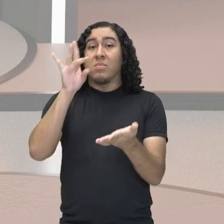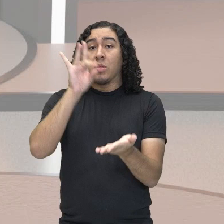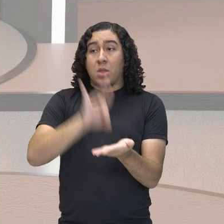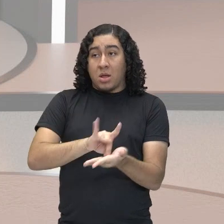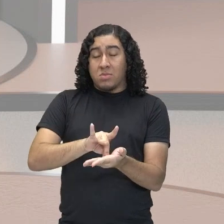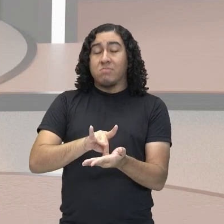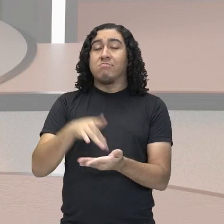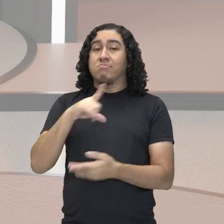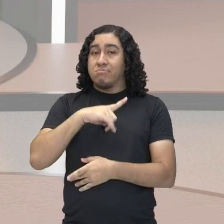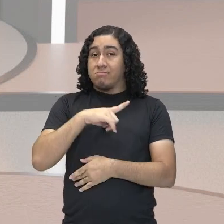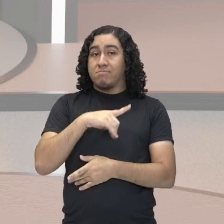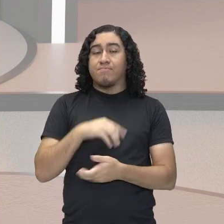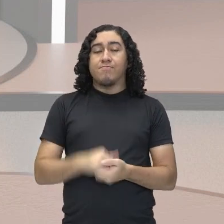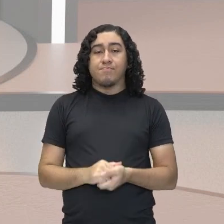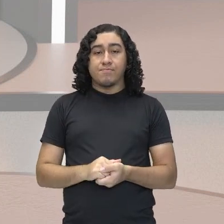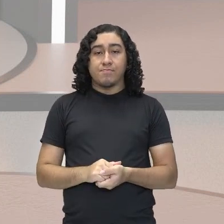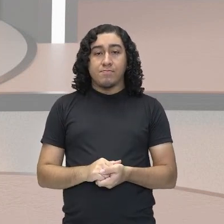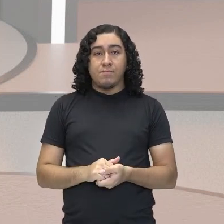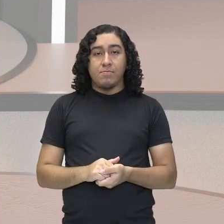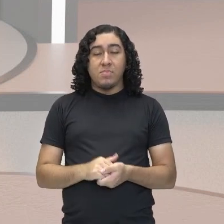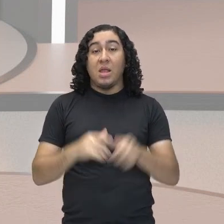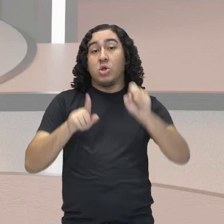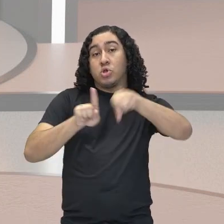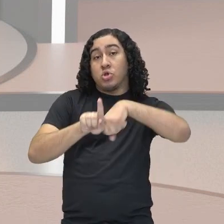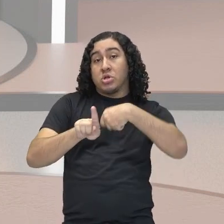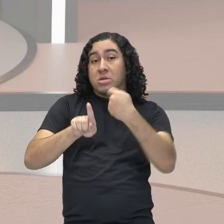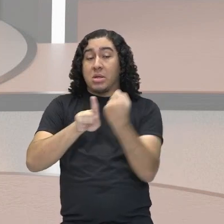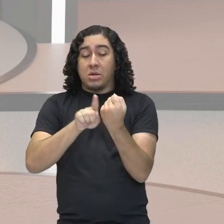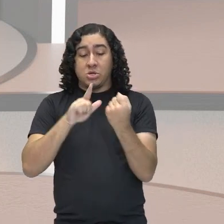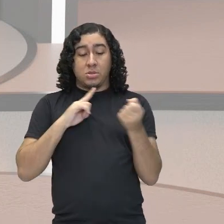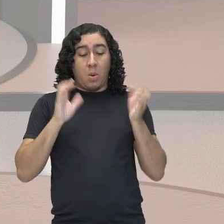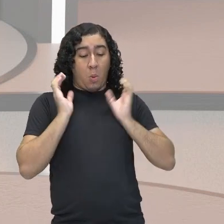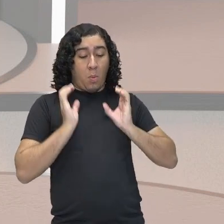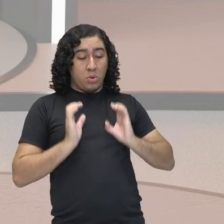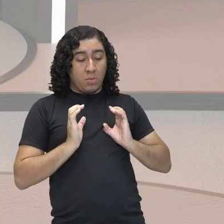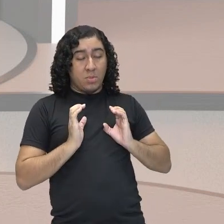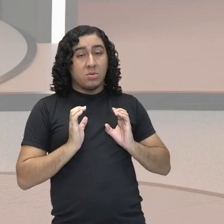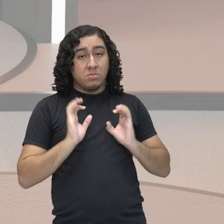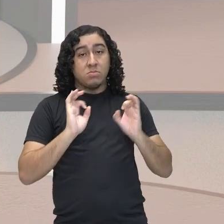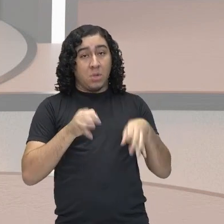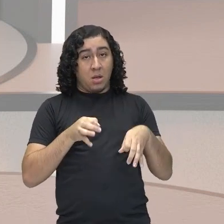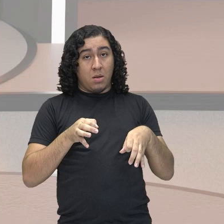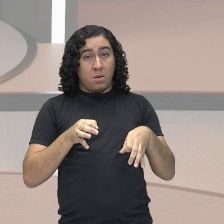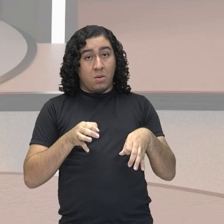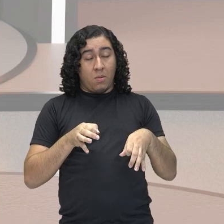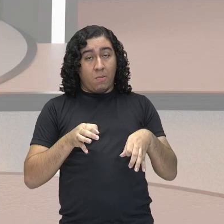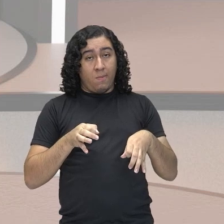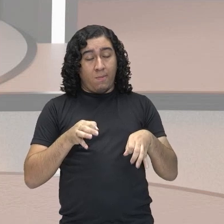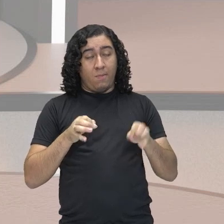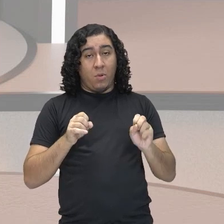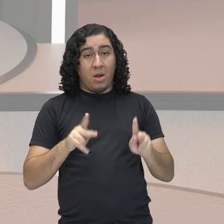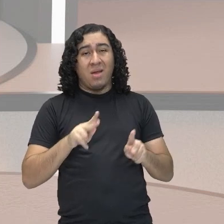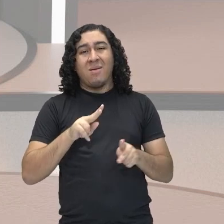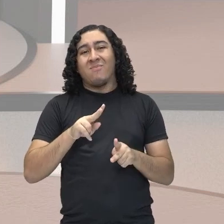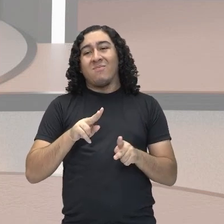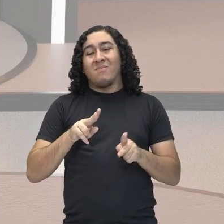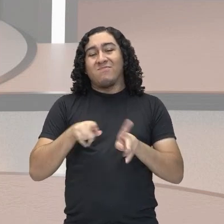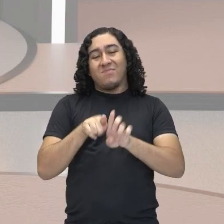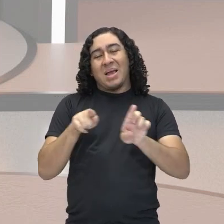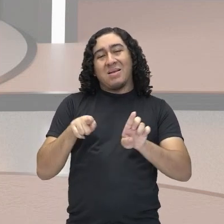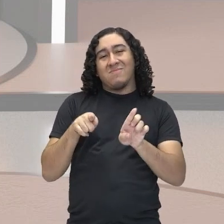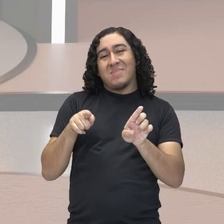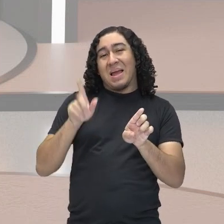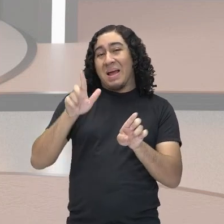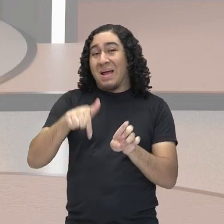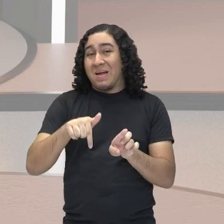existe. A sociedade se comporta desta forma. Não que tenha que ser assim, mas